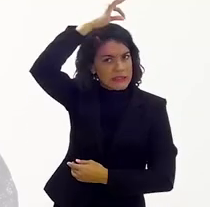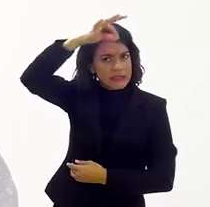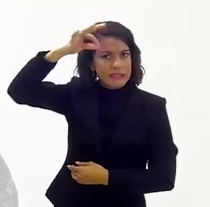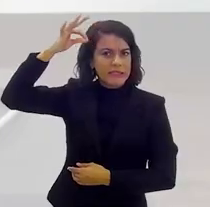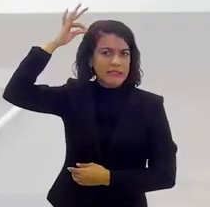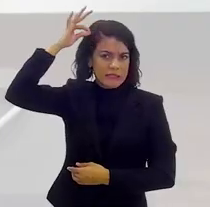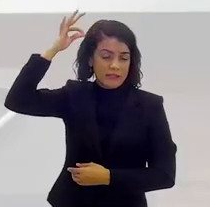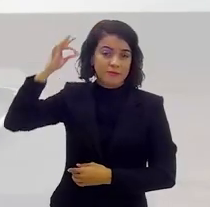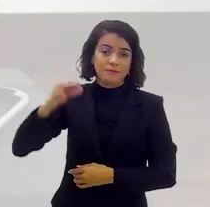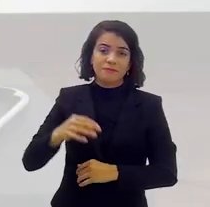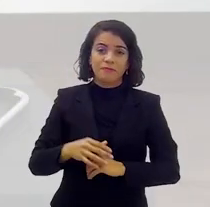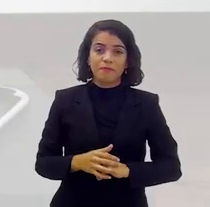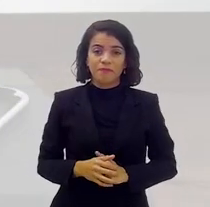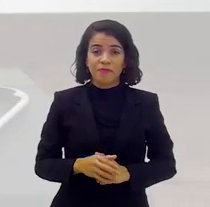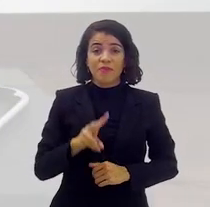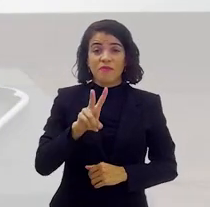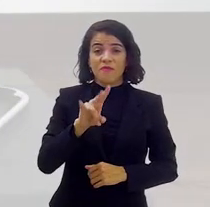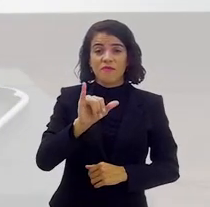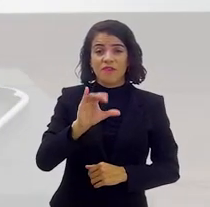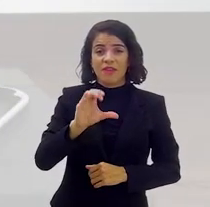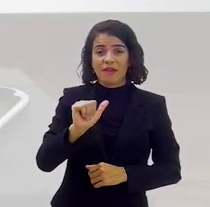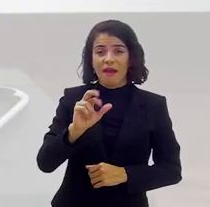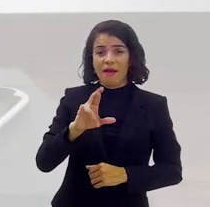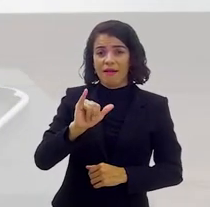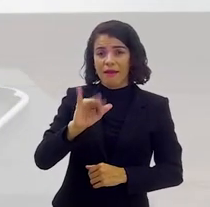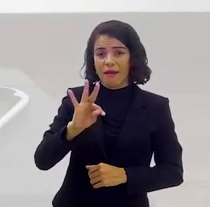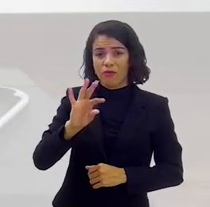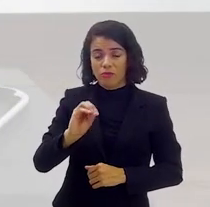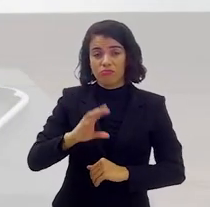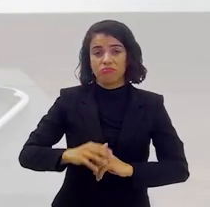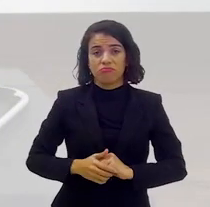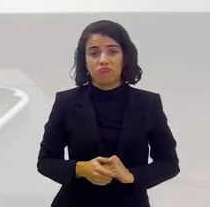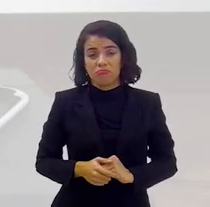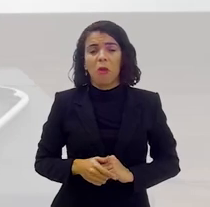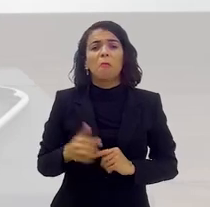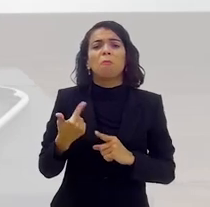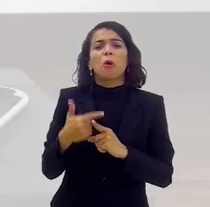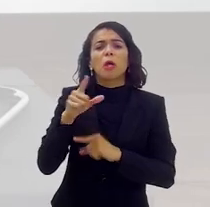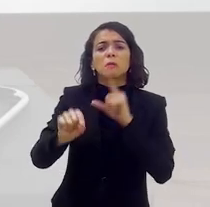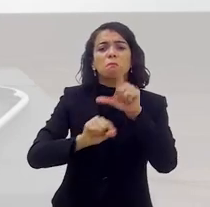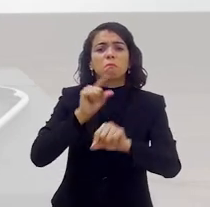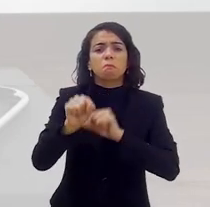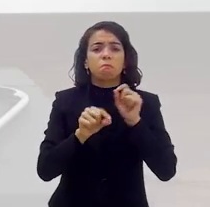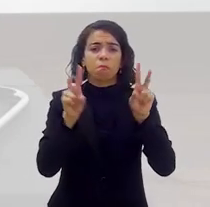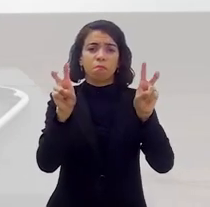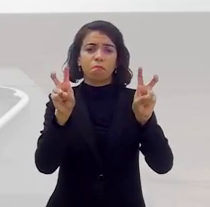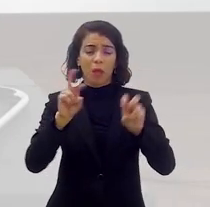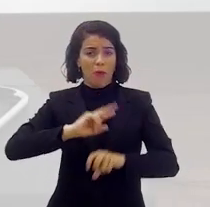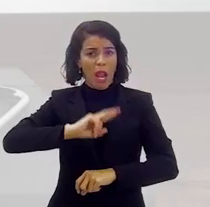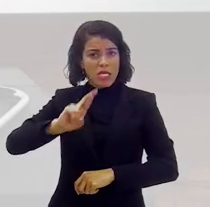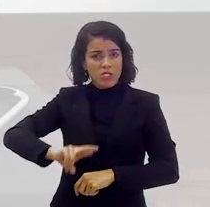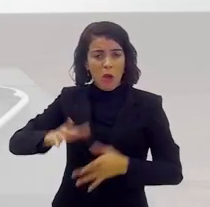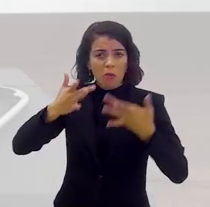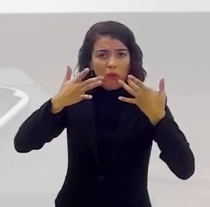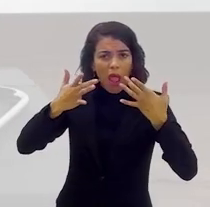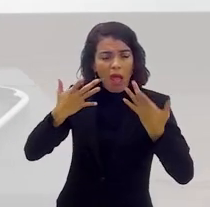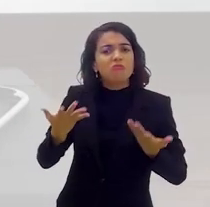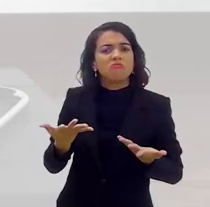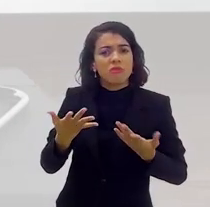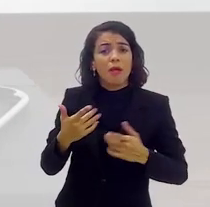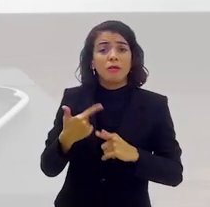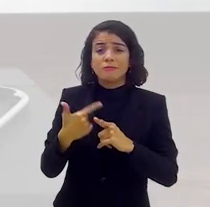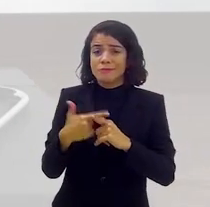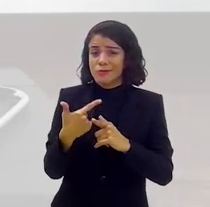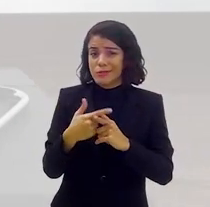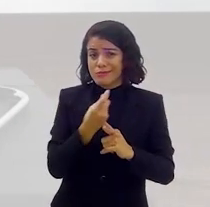no Vicariato. Por que a escolha por temas religiosos? É porque o público,